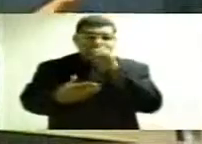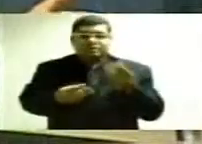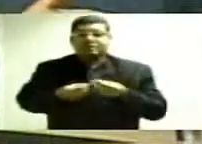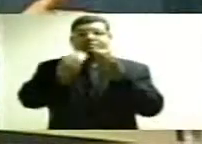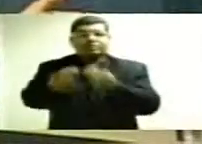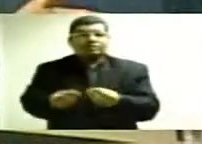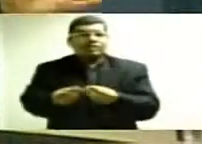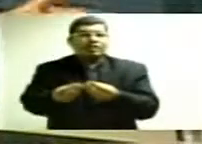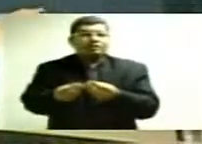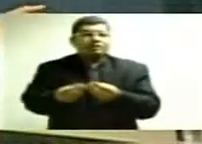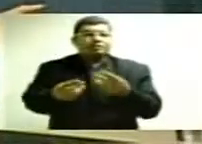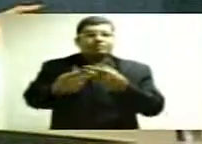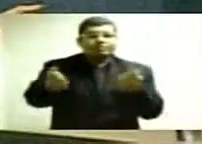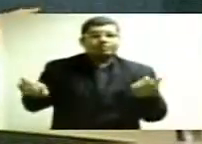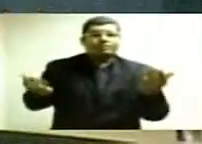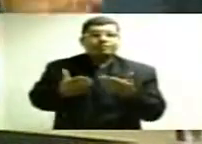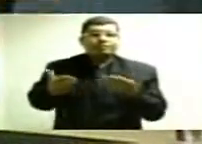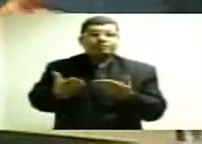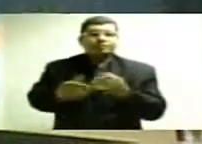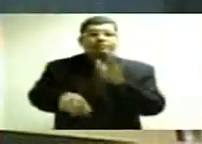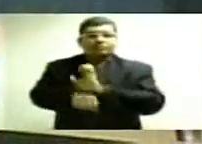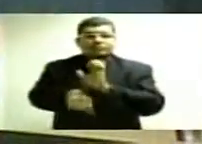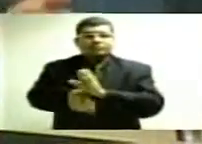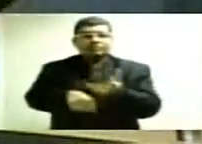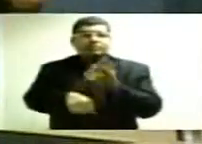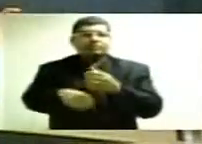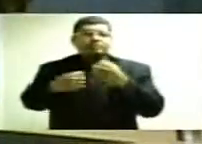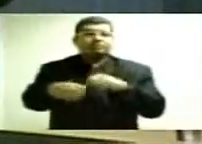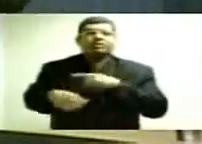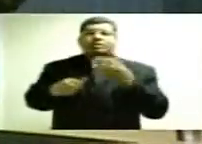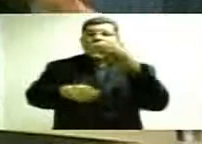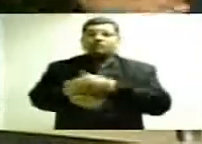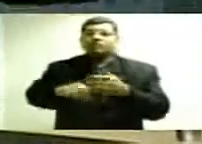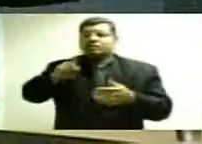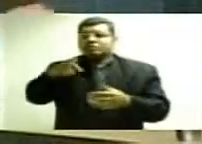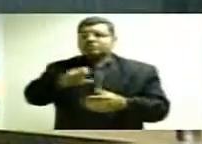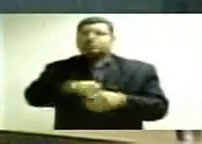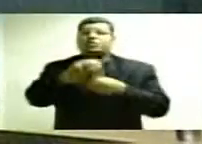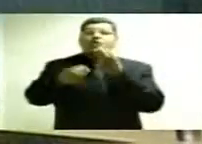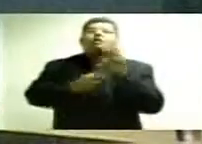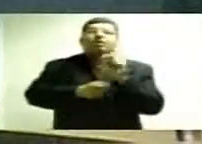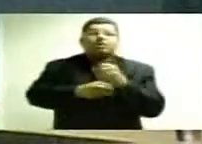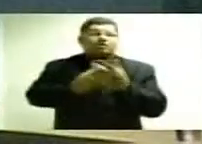entregar alguma coisa para um Estado que tem um rombo de um bilhão de reais?